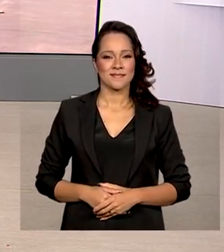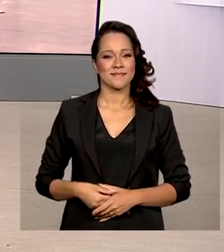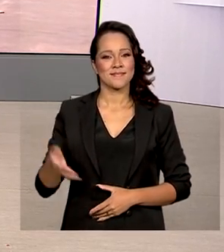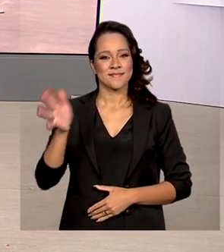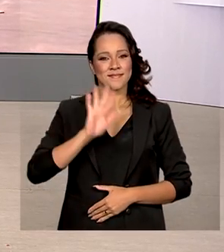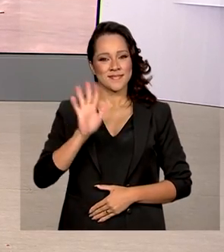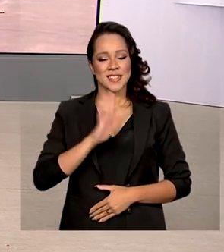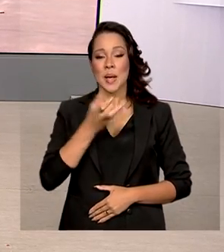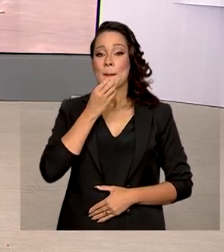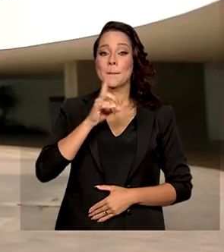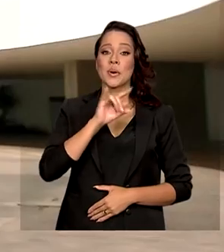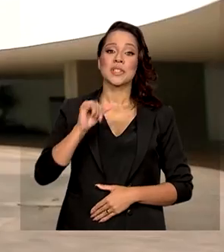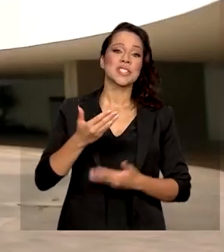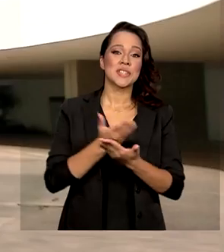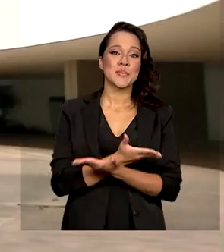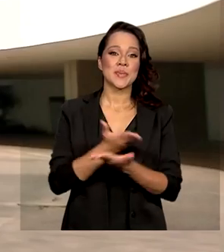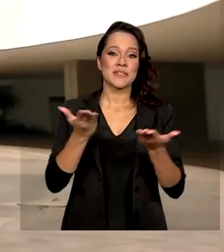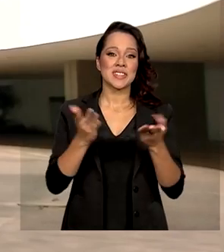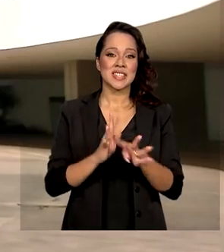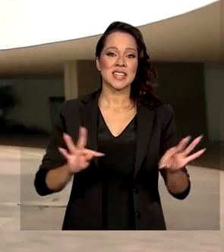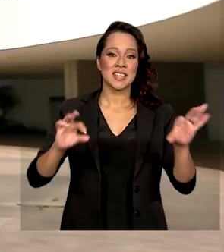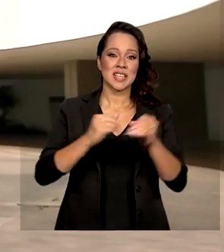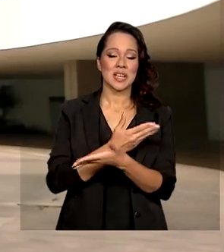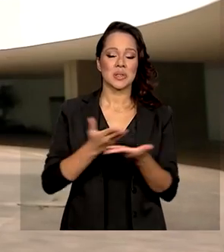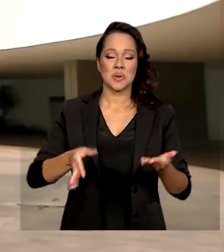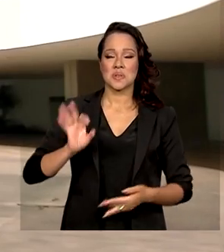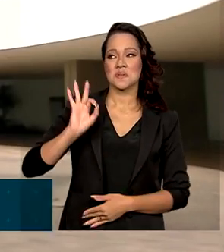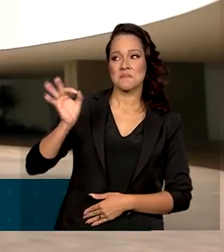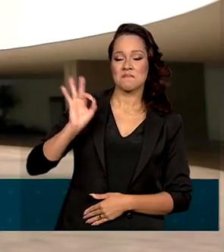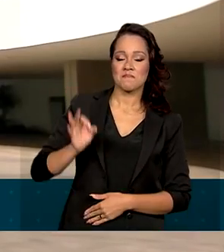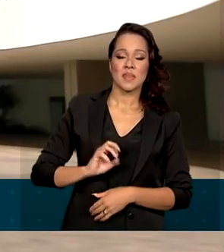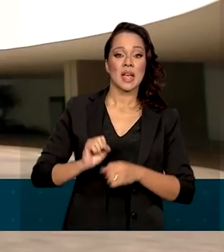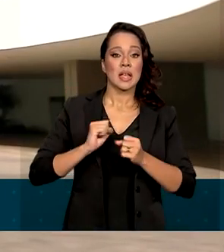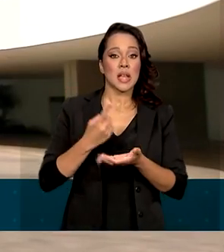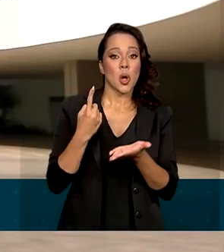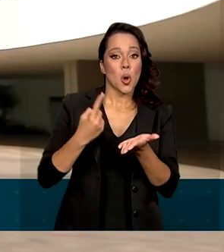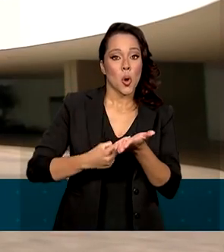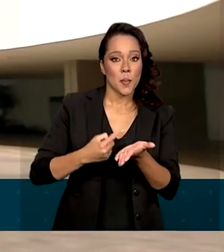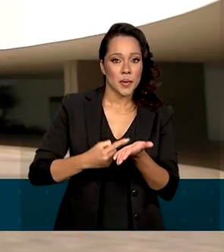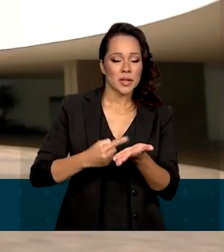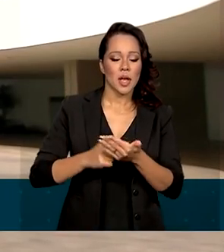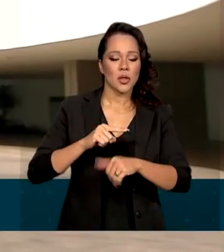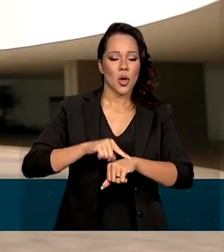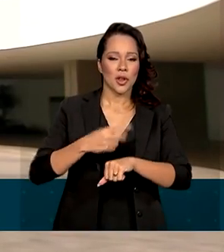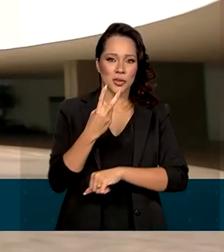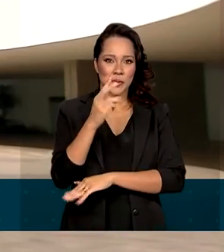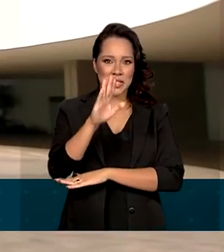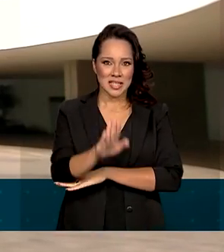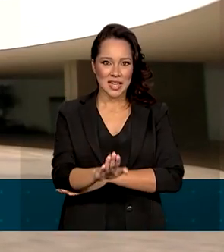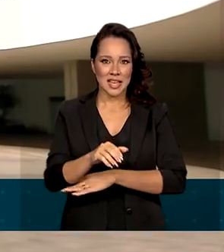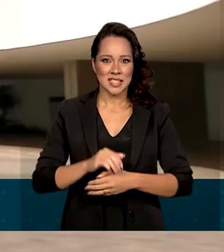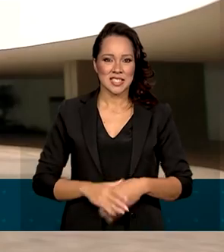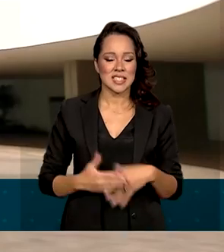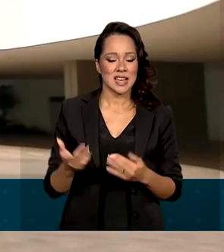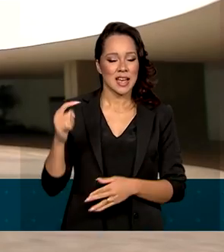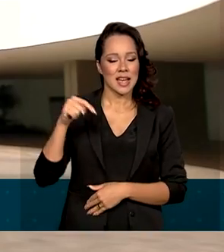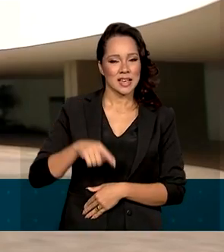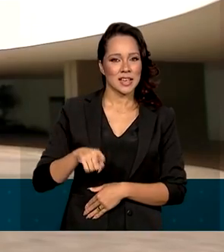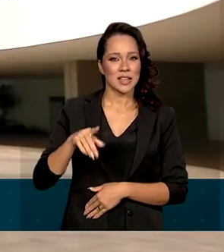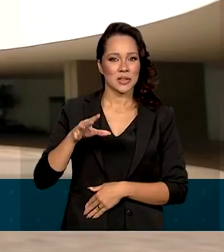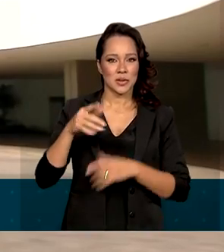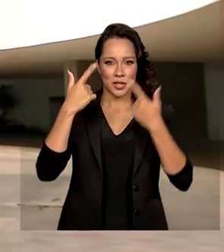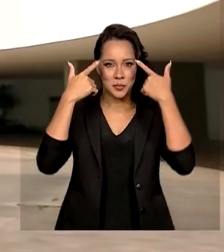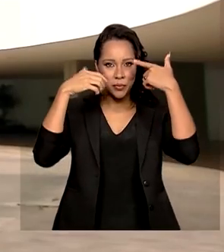Olá, Mara. Bom dia para você, bom dia a todos. É isso mesmo, né? A cerimônia está marcada para as duas horas da tarde aqui no